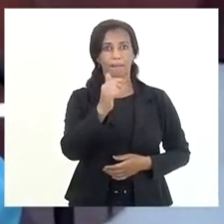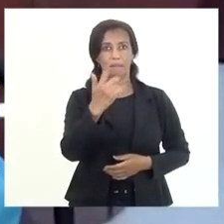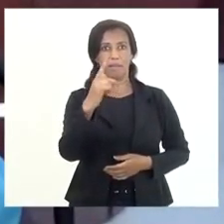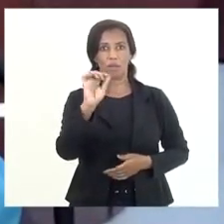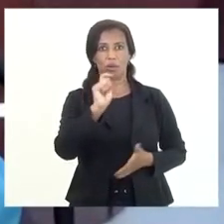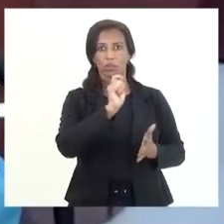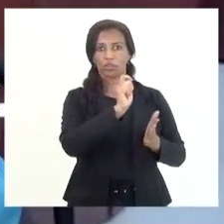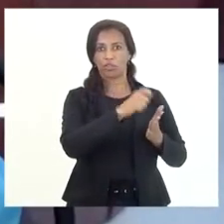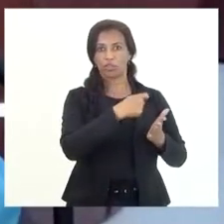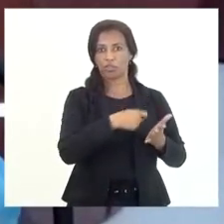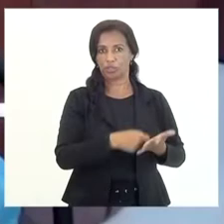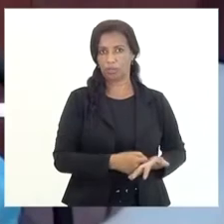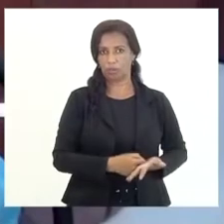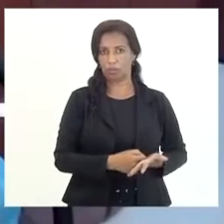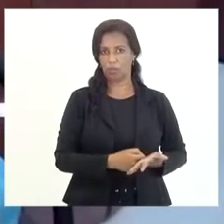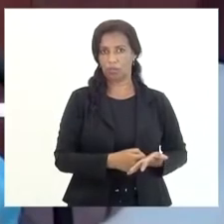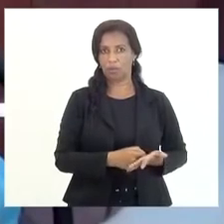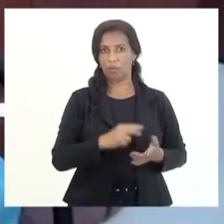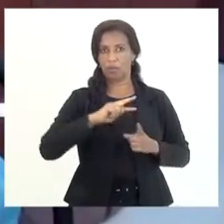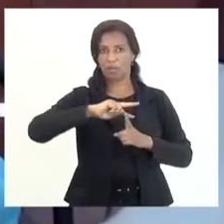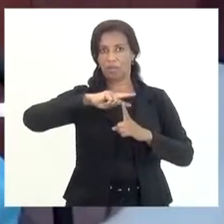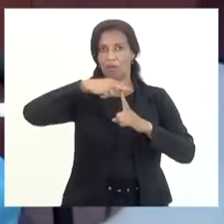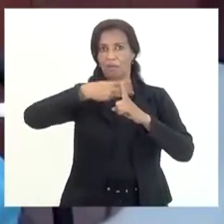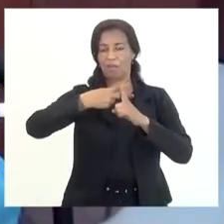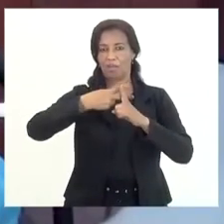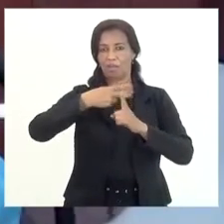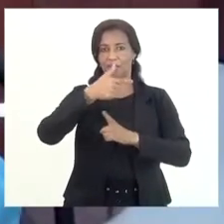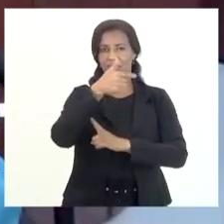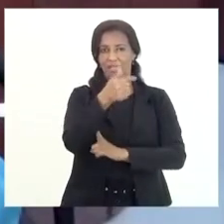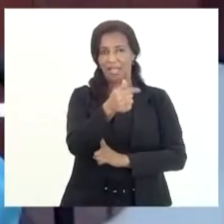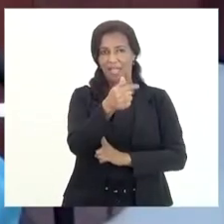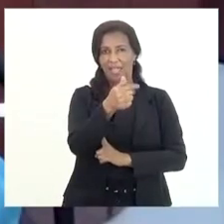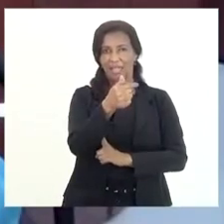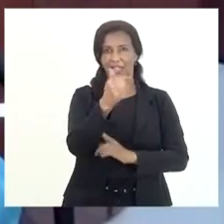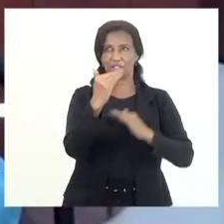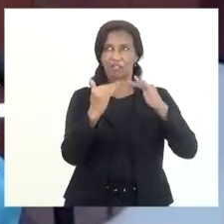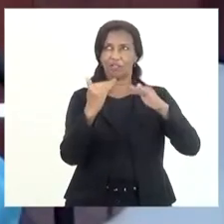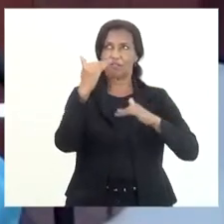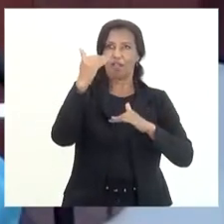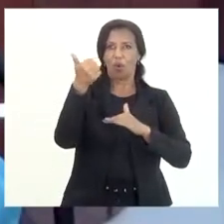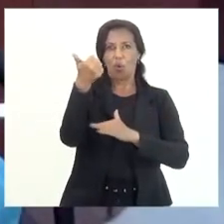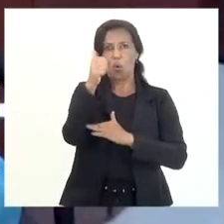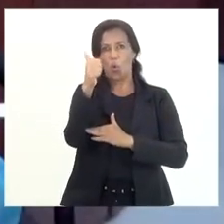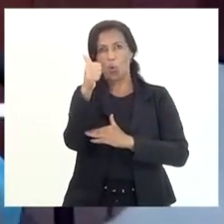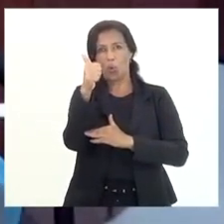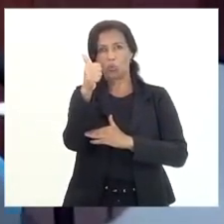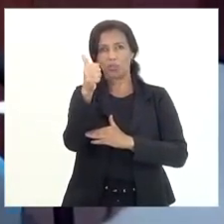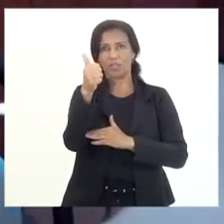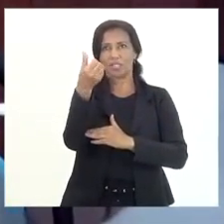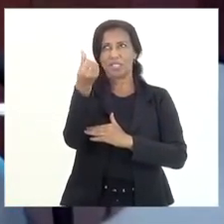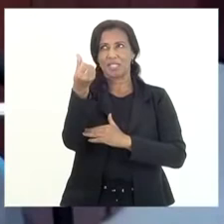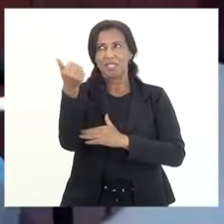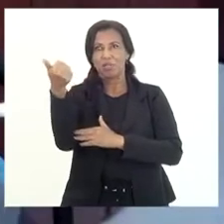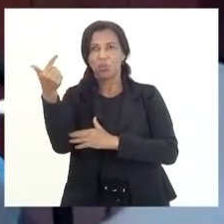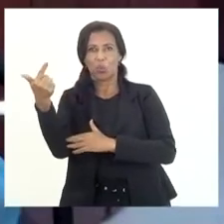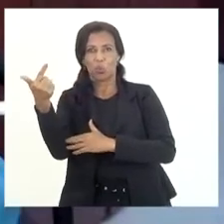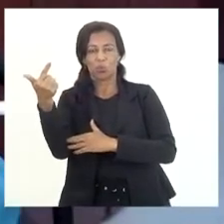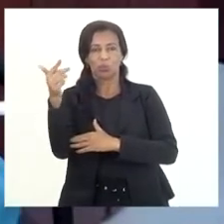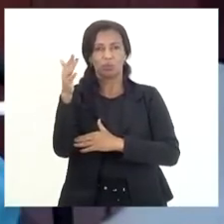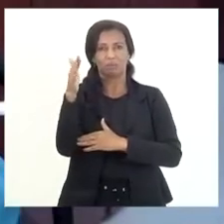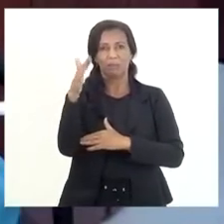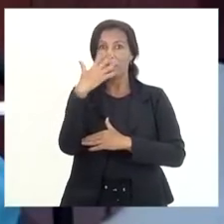que sobe para uns 7 em 11, mantém 6 em 12, o que parecia ser algo